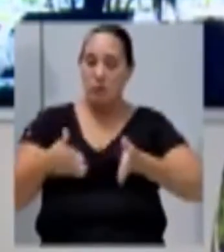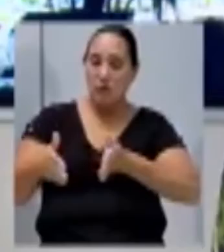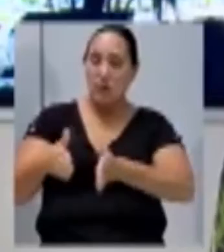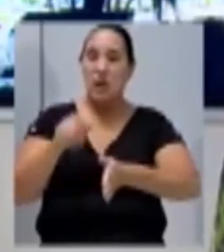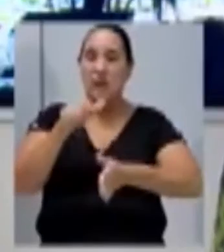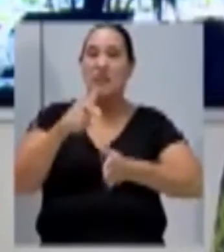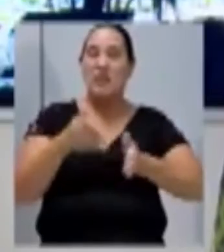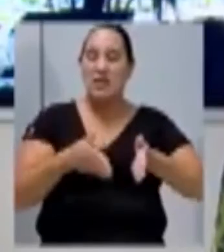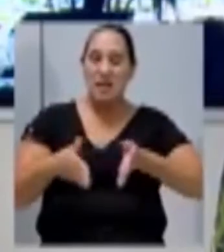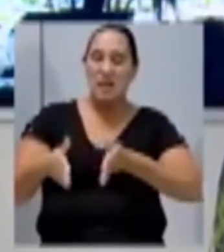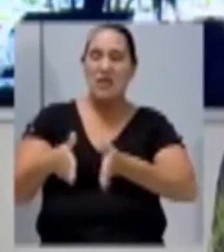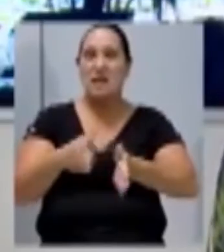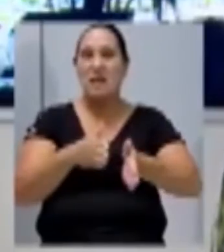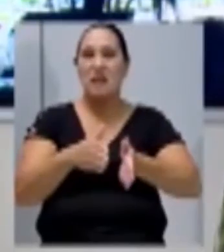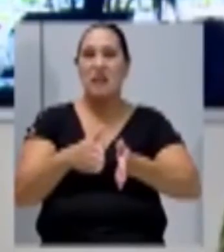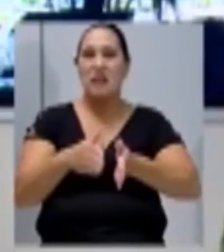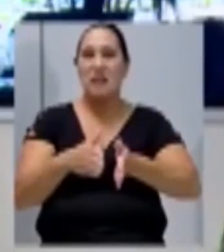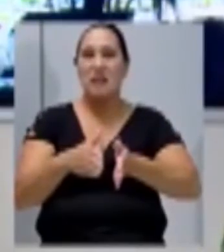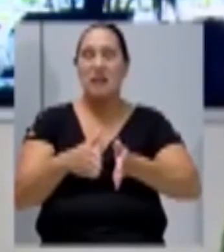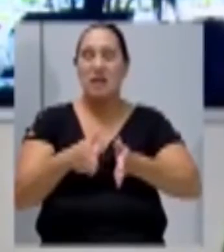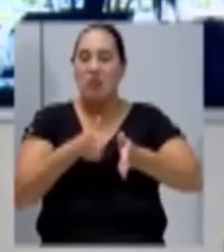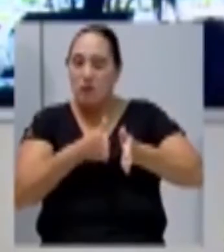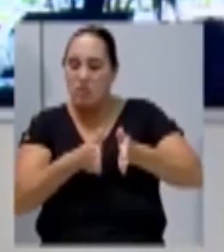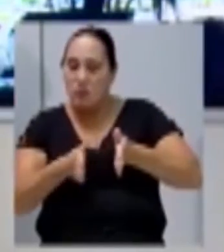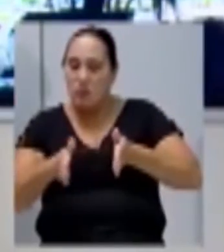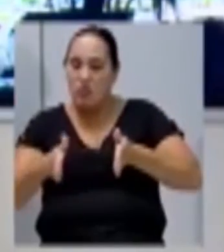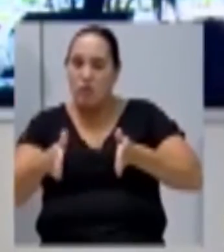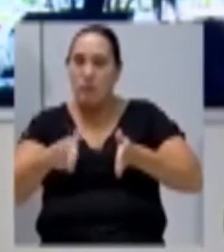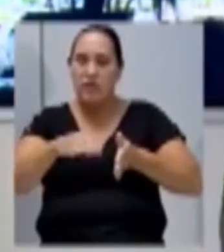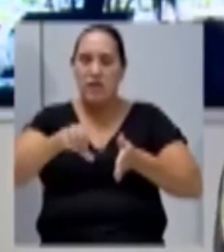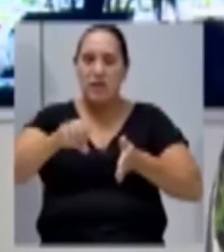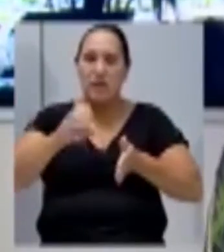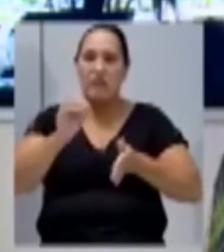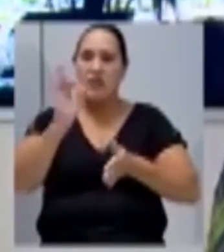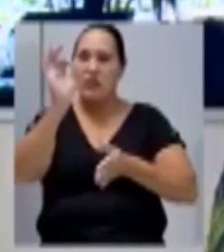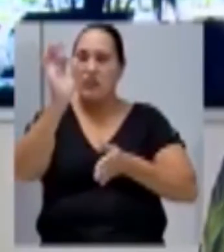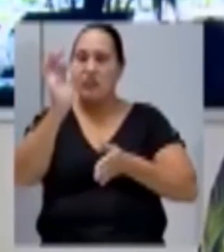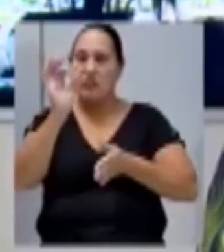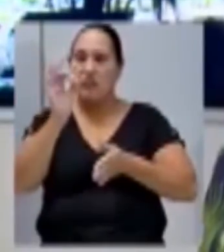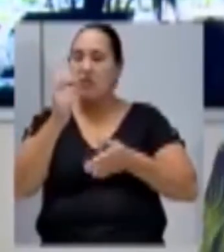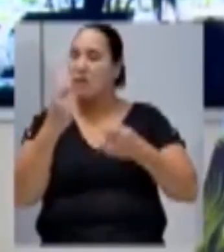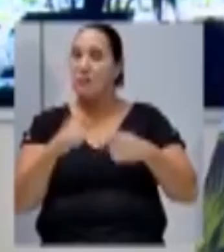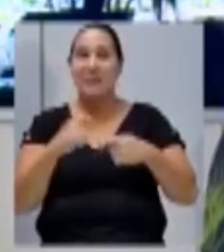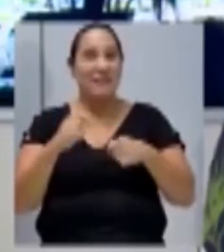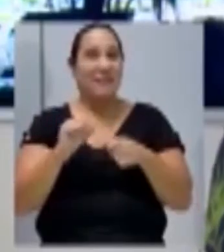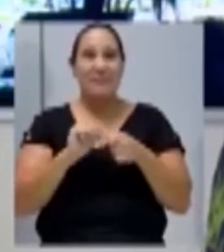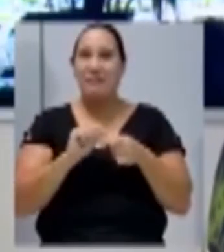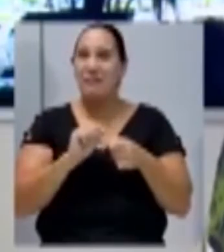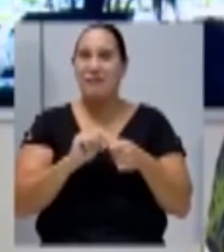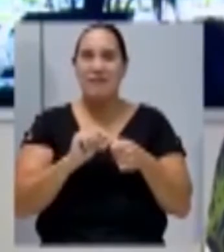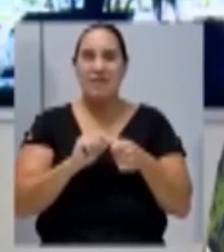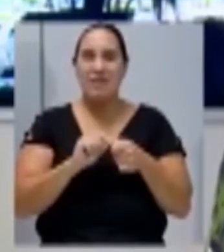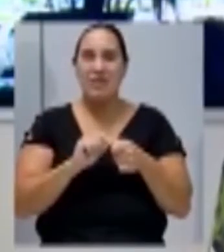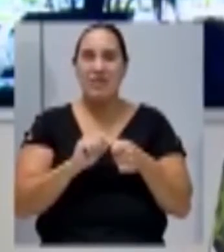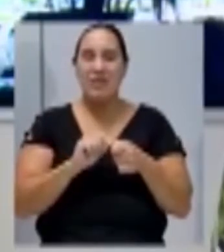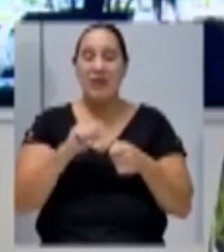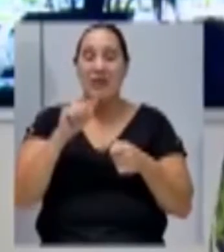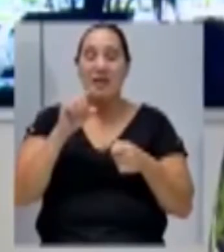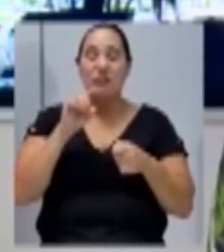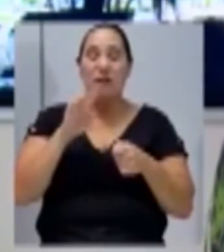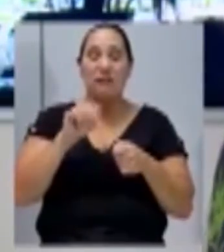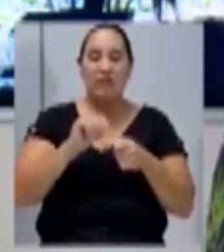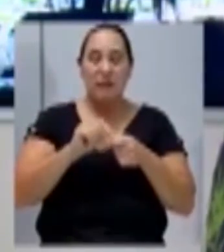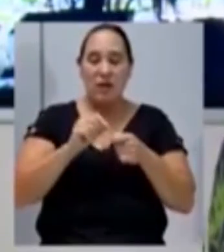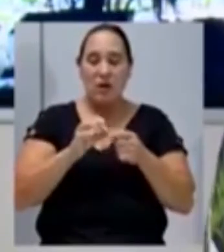Esse rio está fazendo uma curva de 90 graus, que não tem necessidade de fazer essa curva. É só fazer